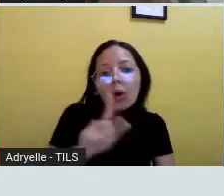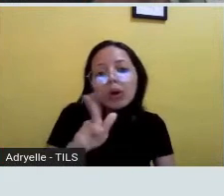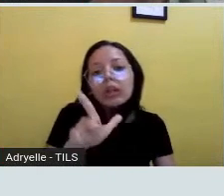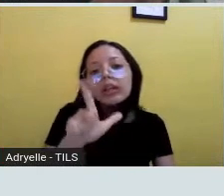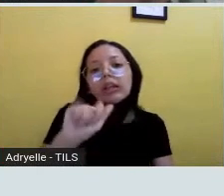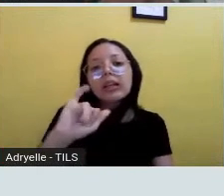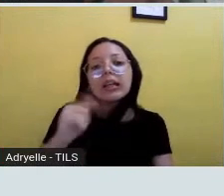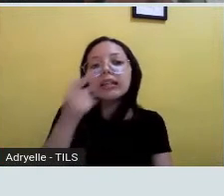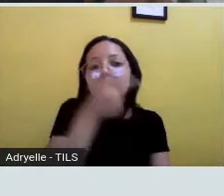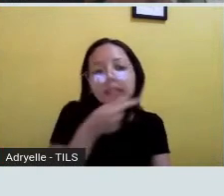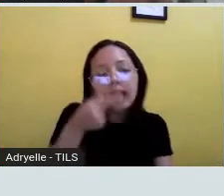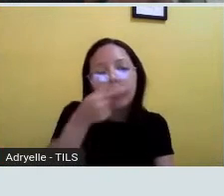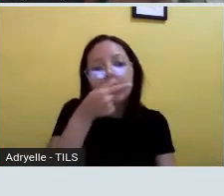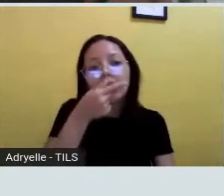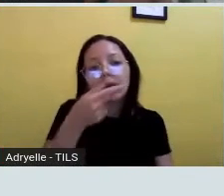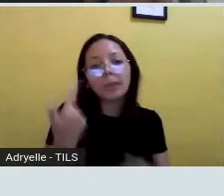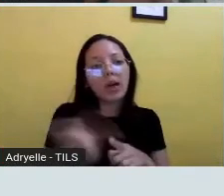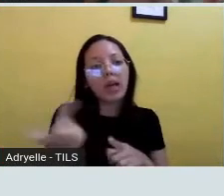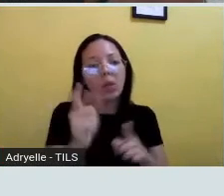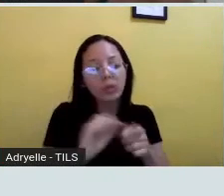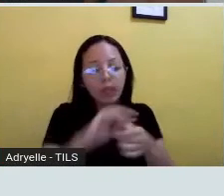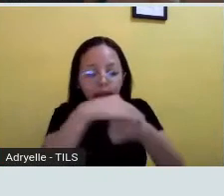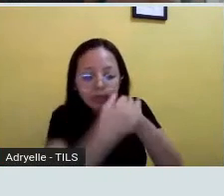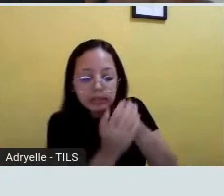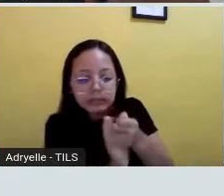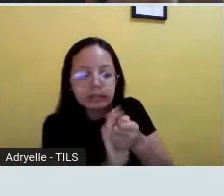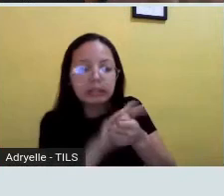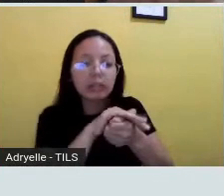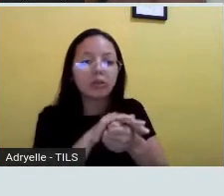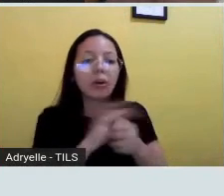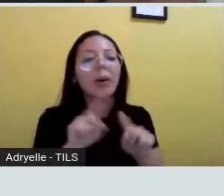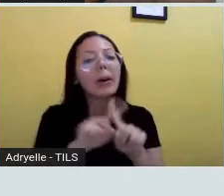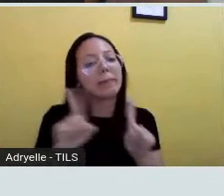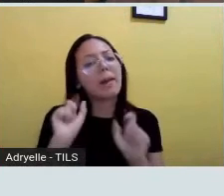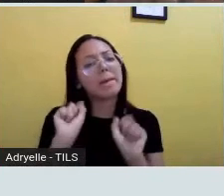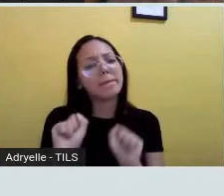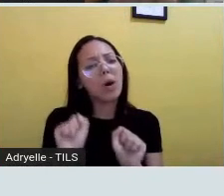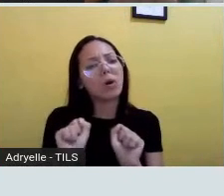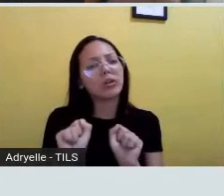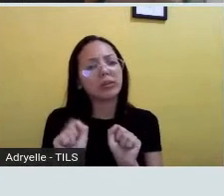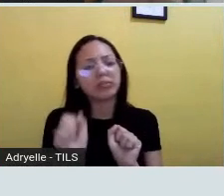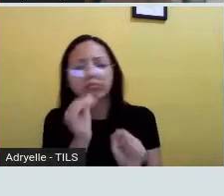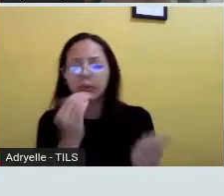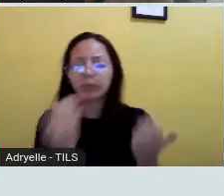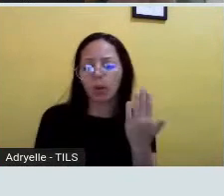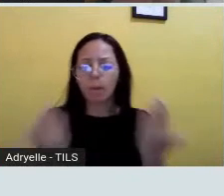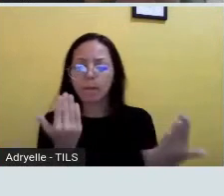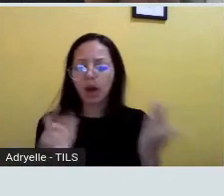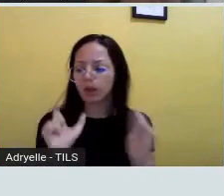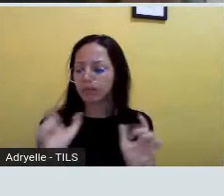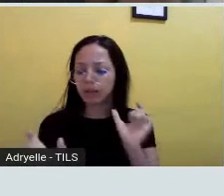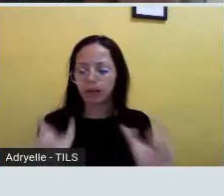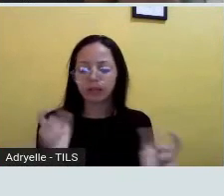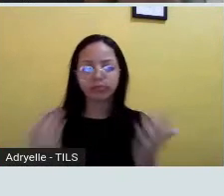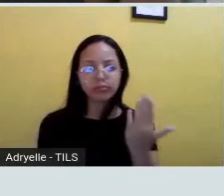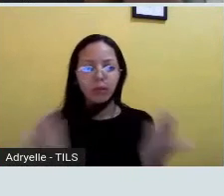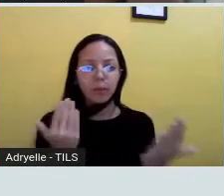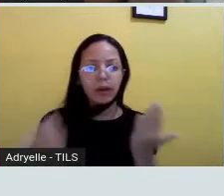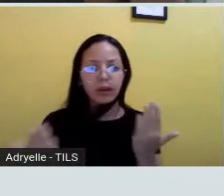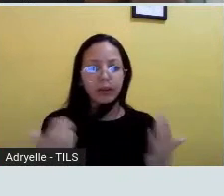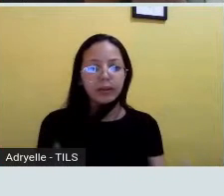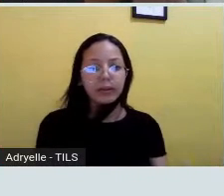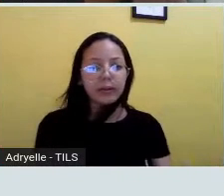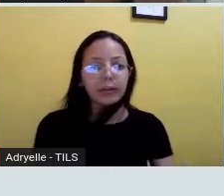glicerídeo. Porque não tá envolvendo o glicerol. Beleza? Mas a associação pode ser comparada. E aí elas formam... Oi?